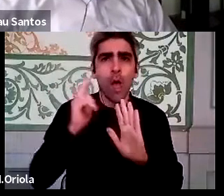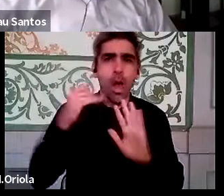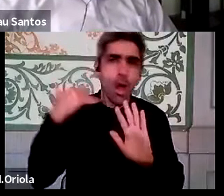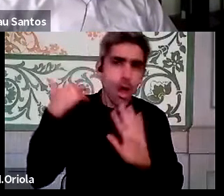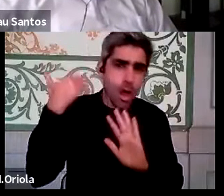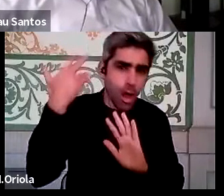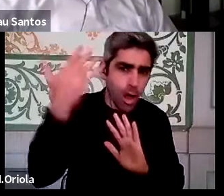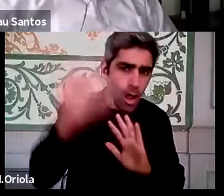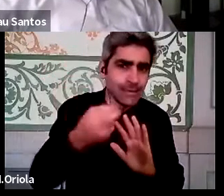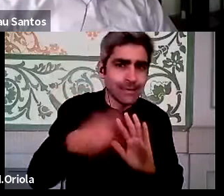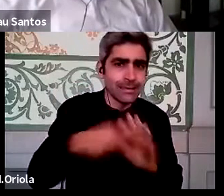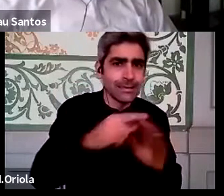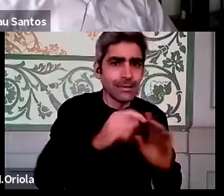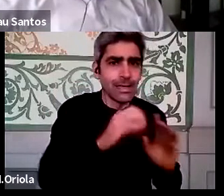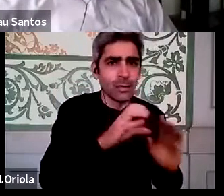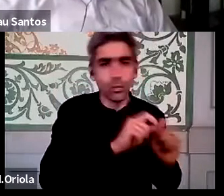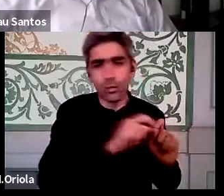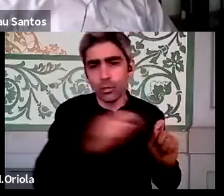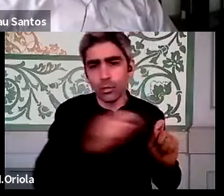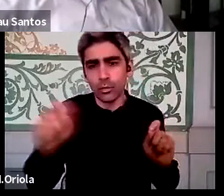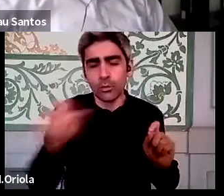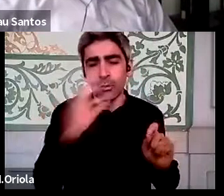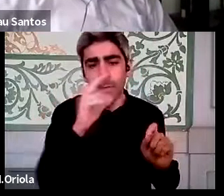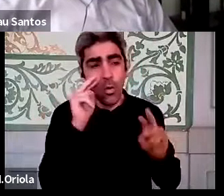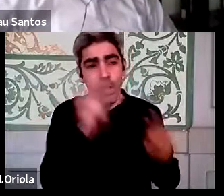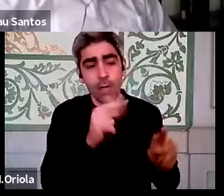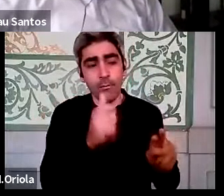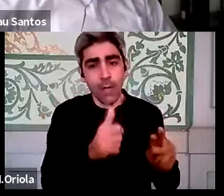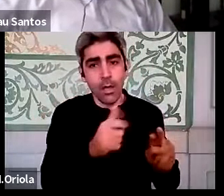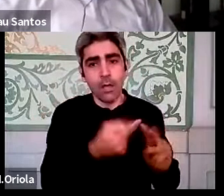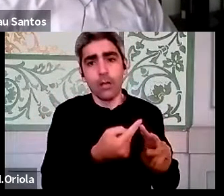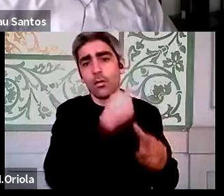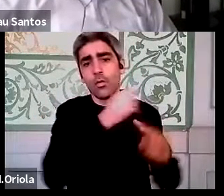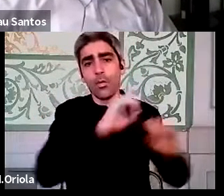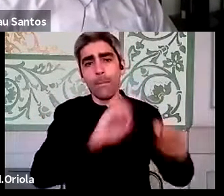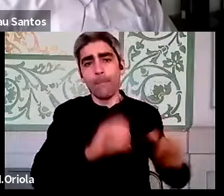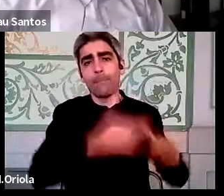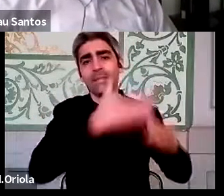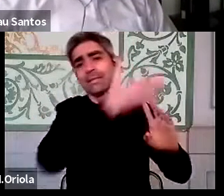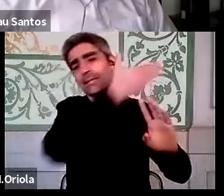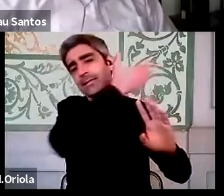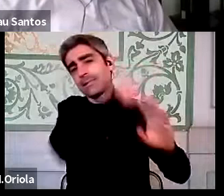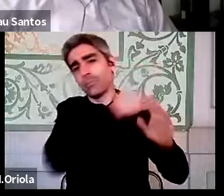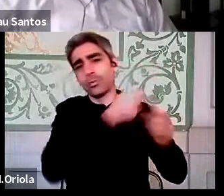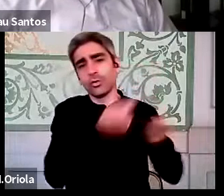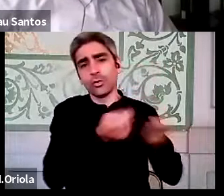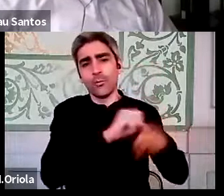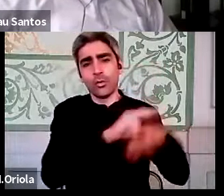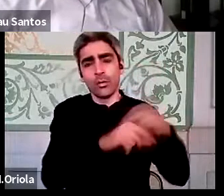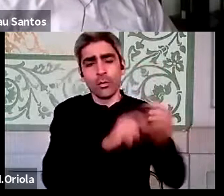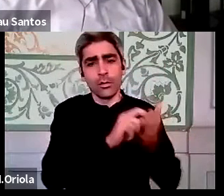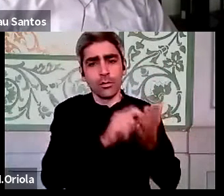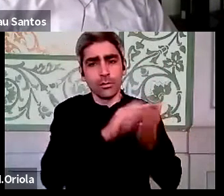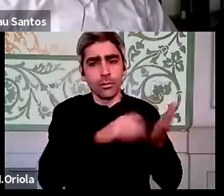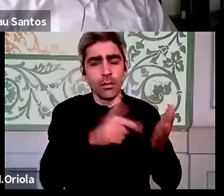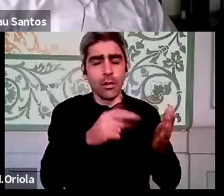e de séculos, porque a administração pública, se eu olharmos bem, remonta aos princípios da gestão moderna escritas por Taylor e